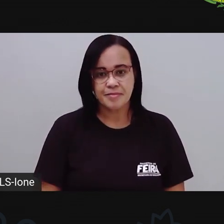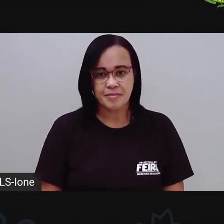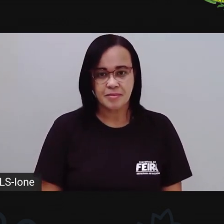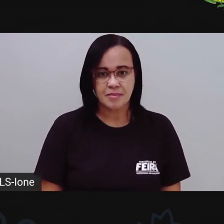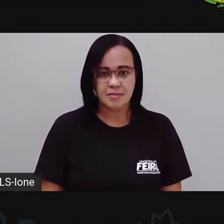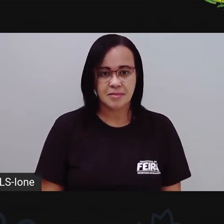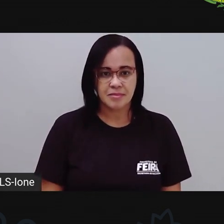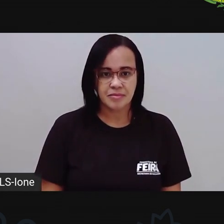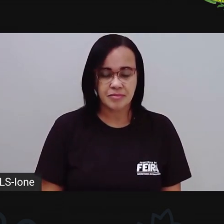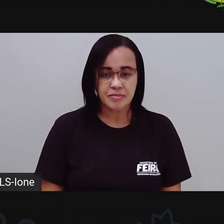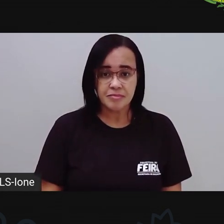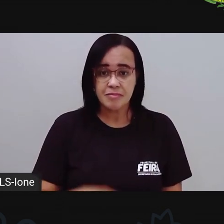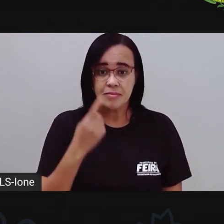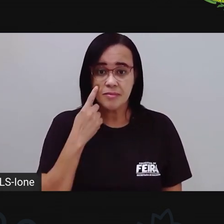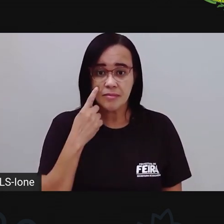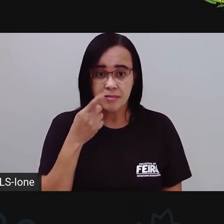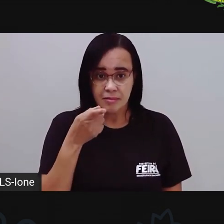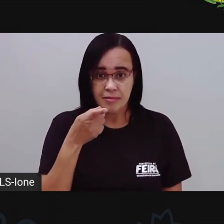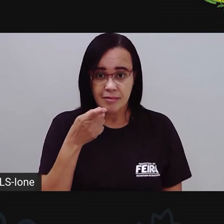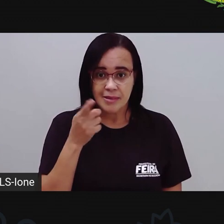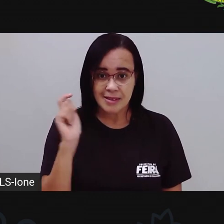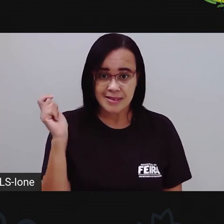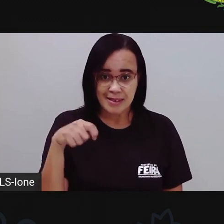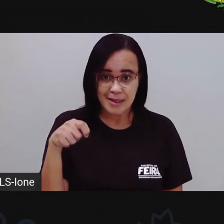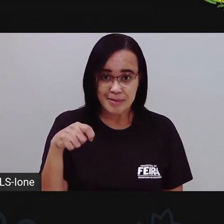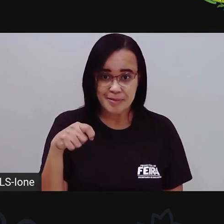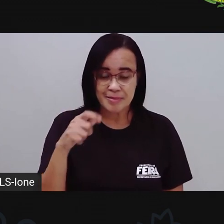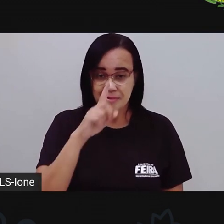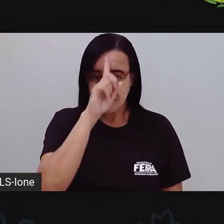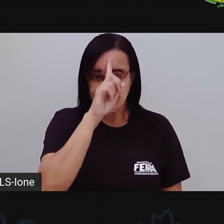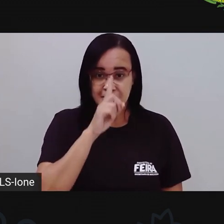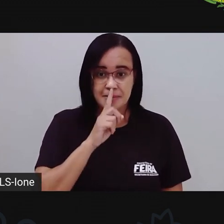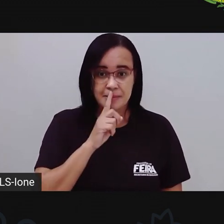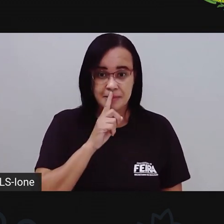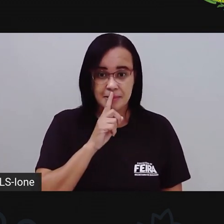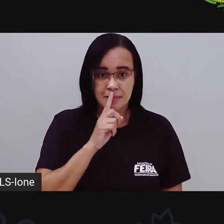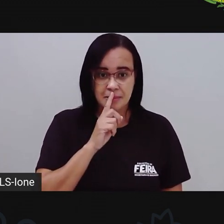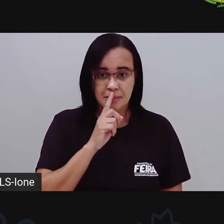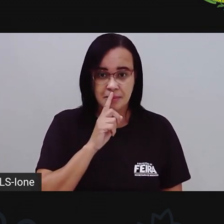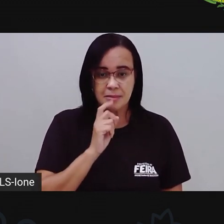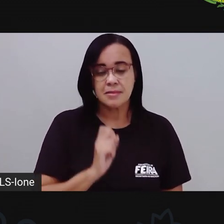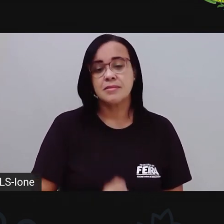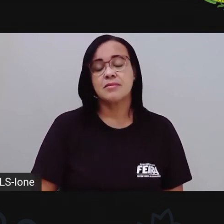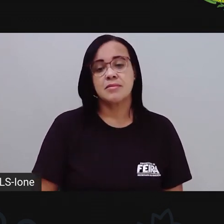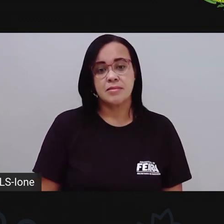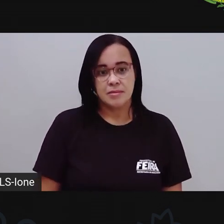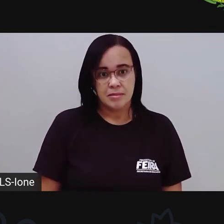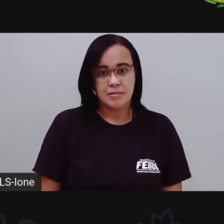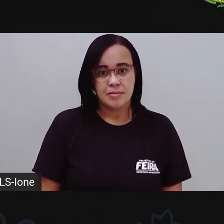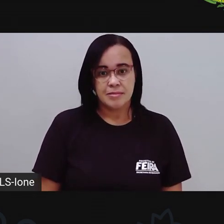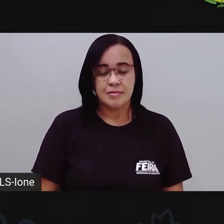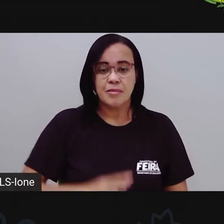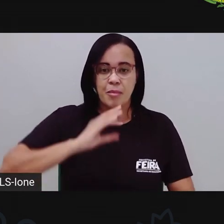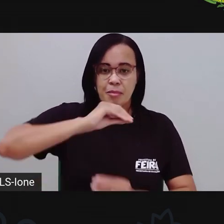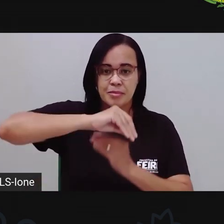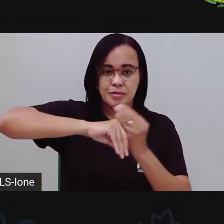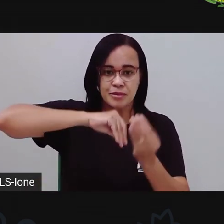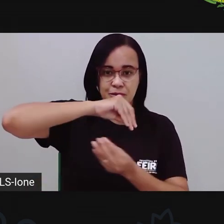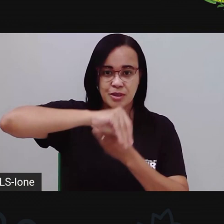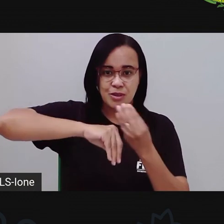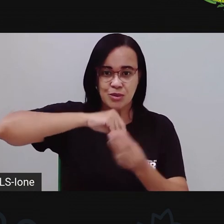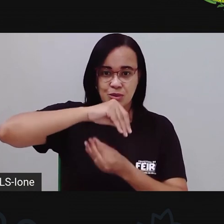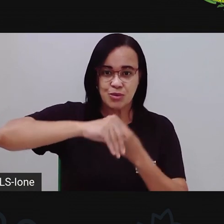Vocês estão conseguindo ver? Pronto, tá aqui o amarelo. E a Pró vai misturar com a cor